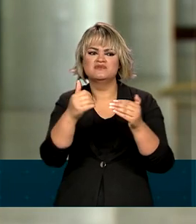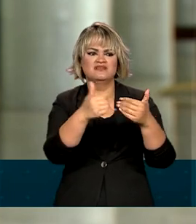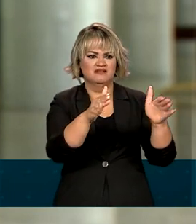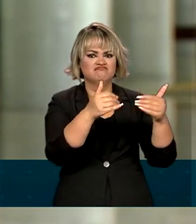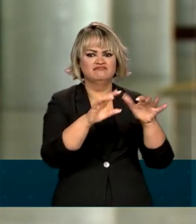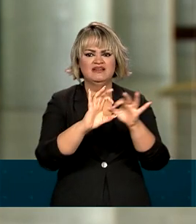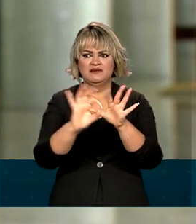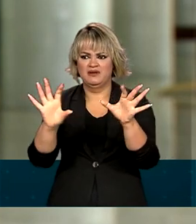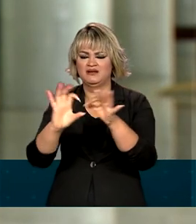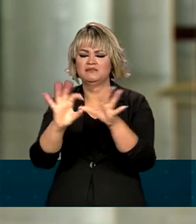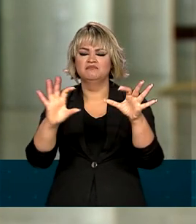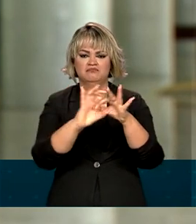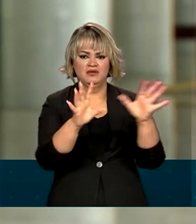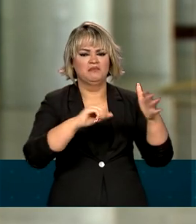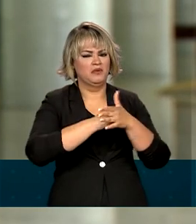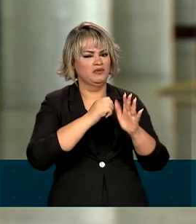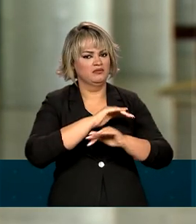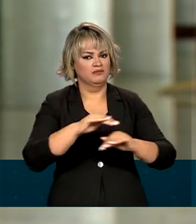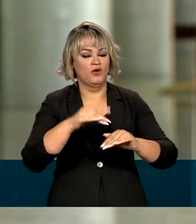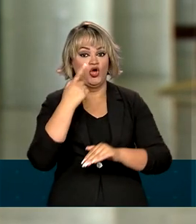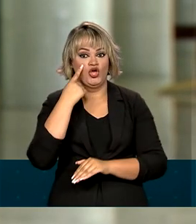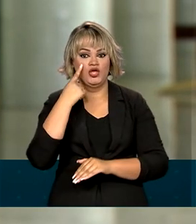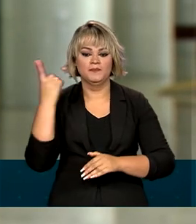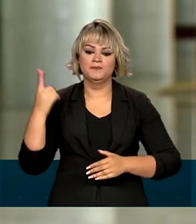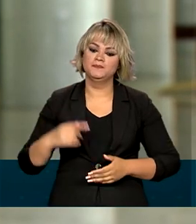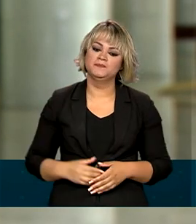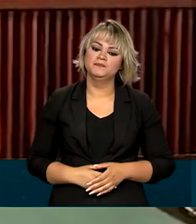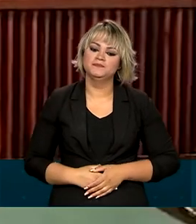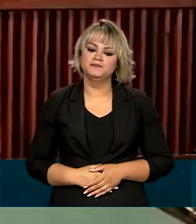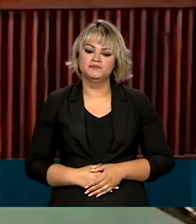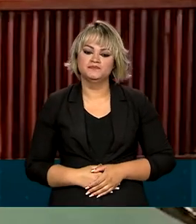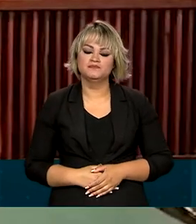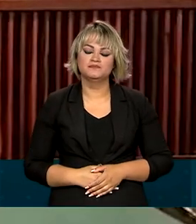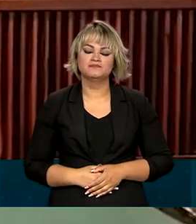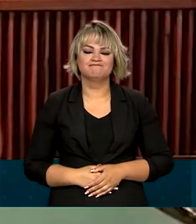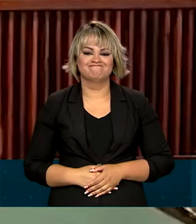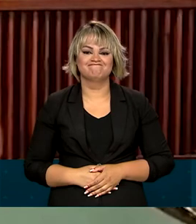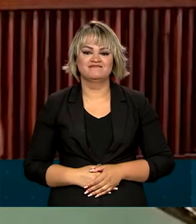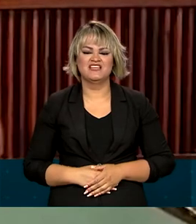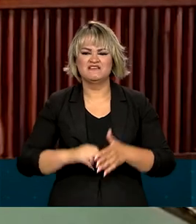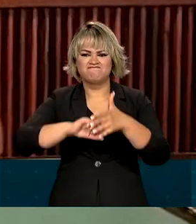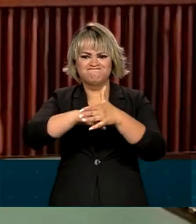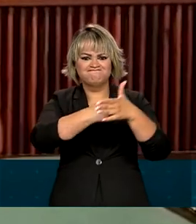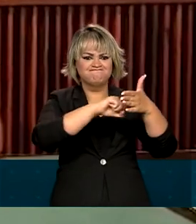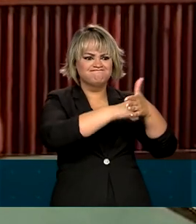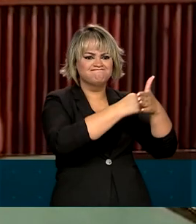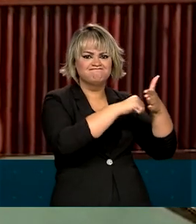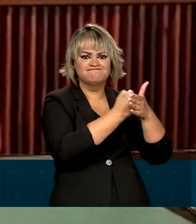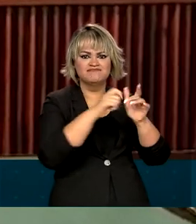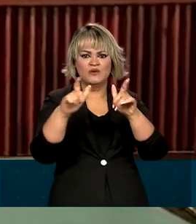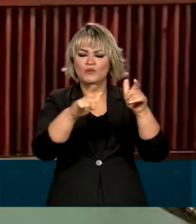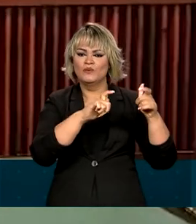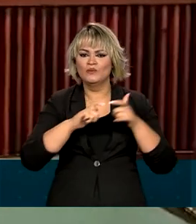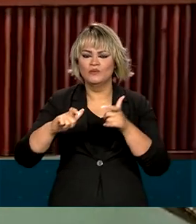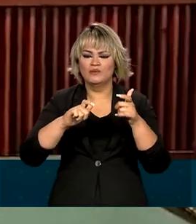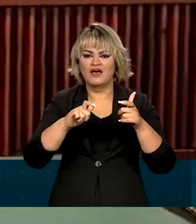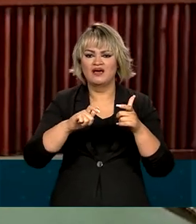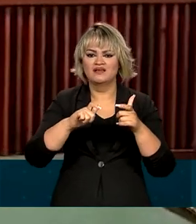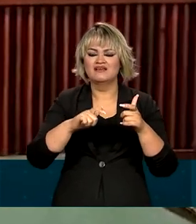para a desobstrução das rodovias. Vamos assistir. O fechamento de rodovias pelo Brasil